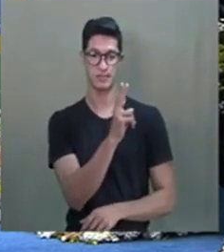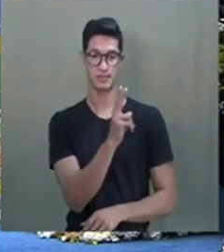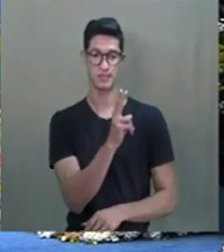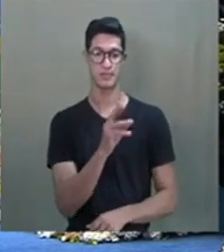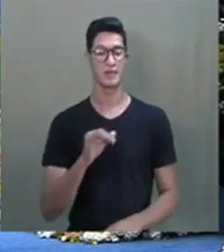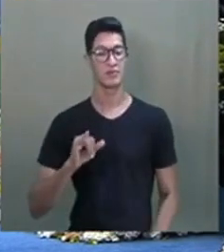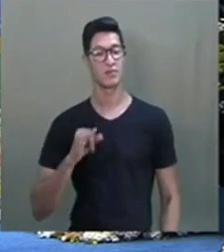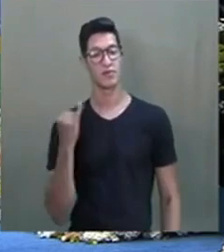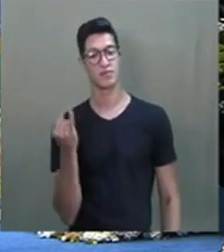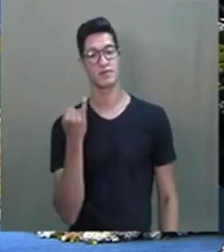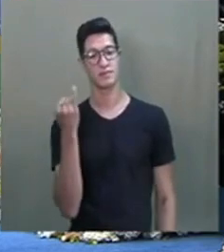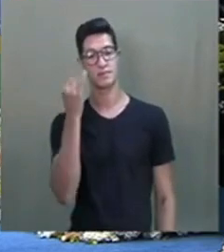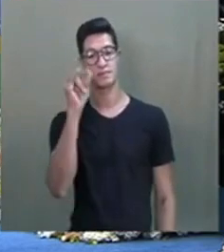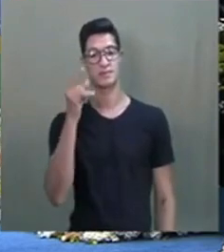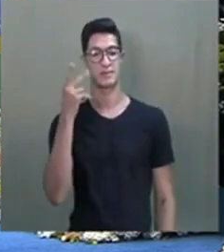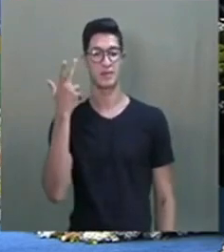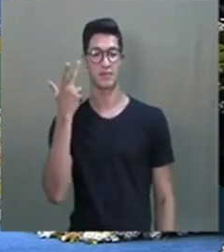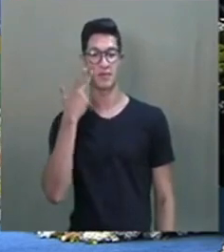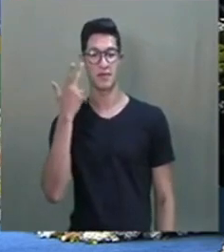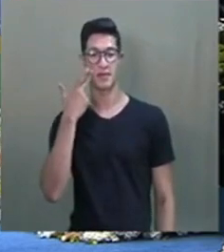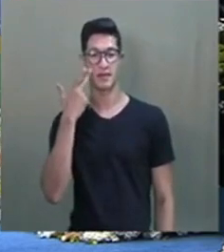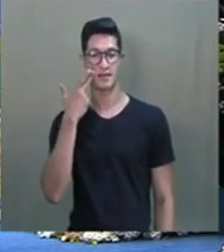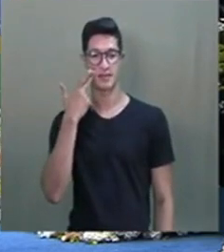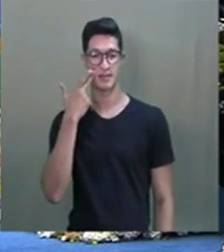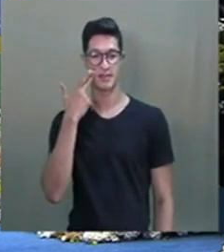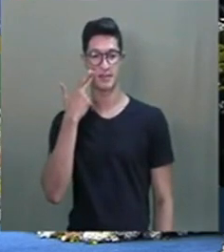foi fundamental para que o Fortaleza